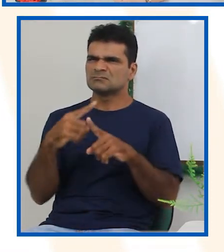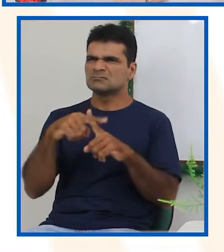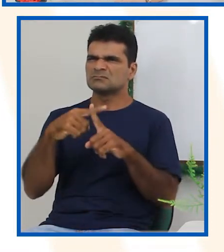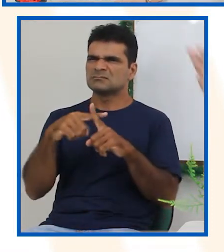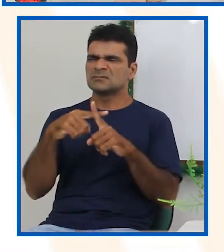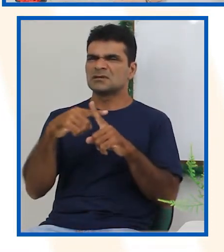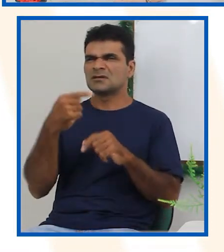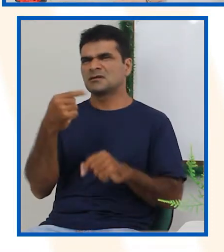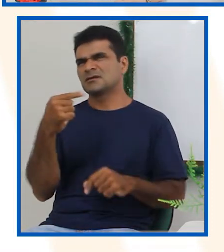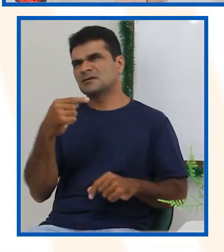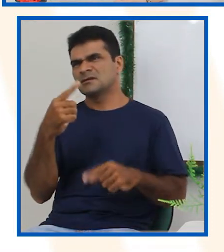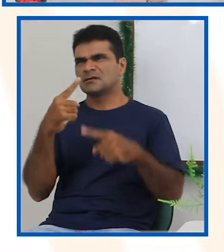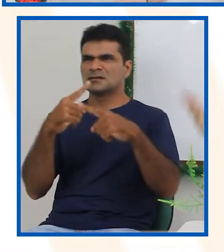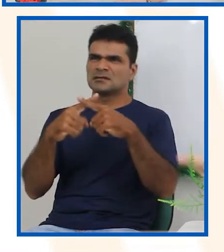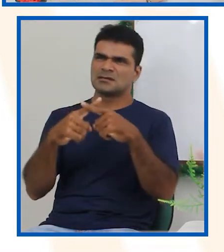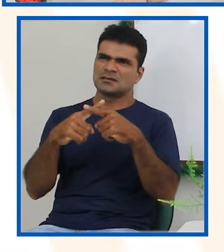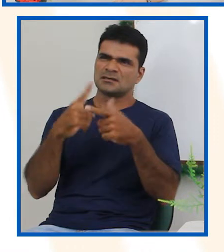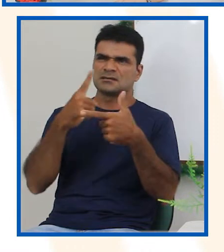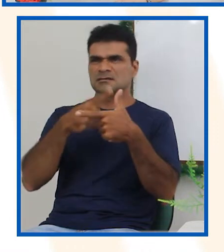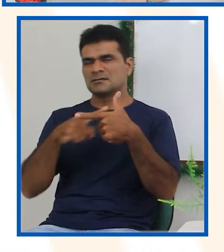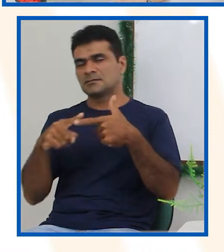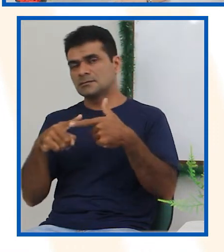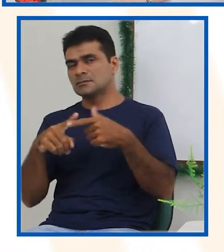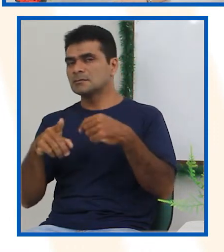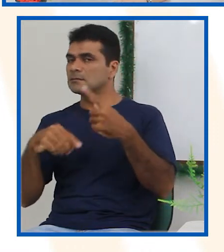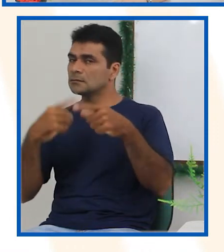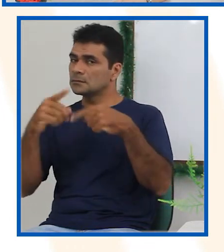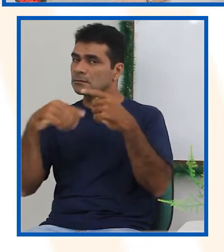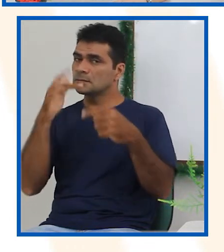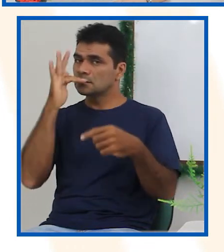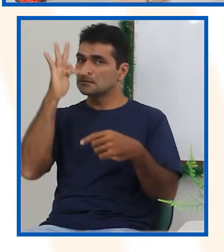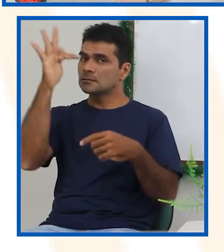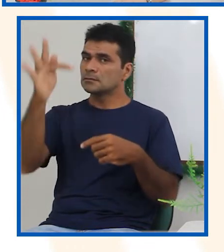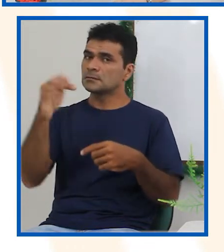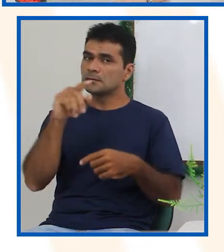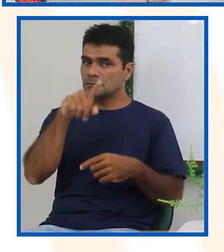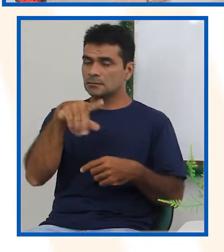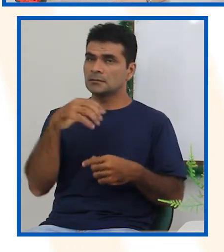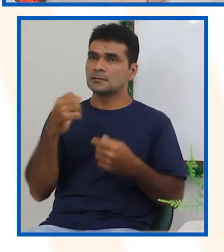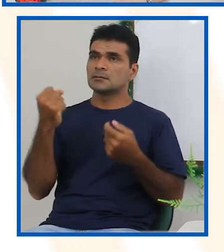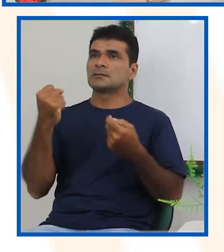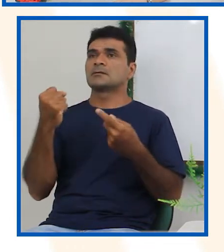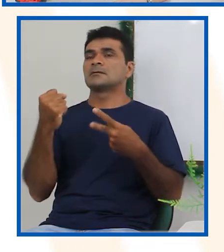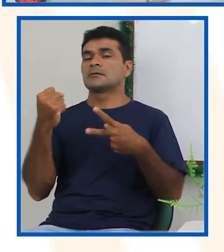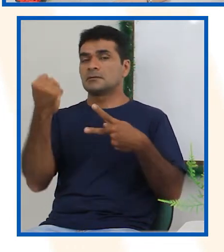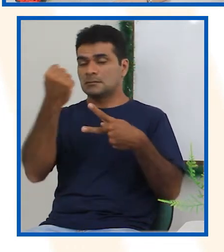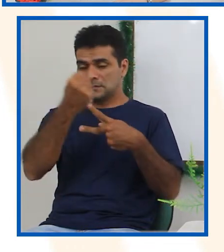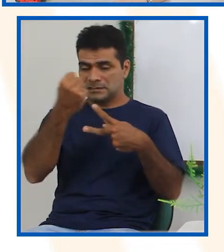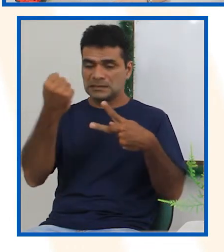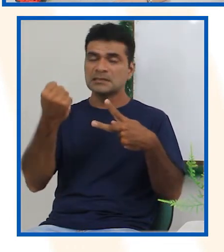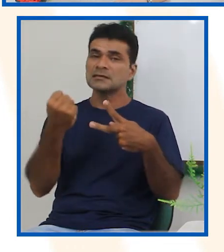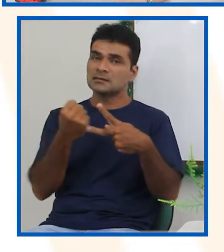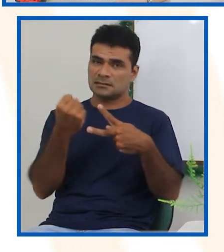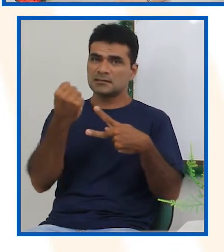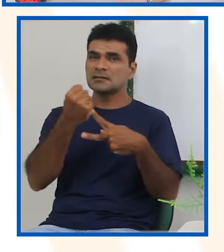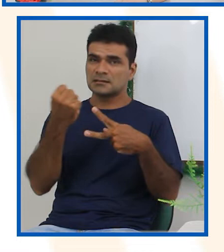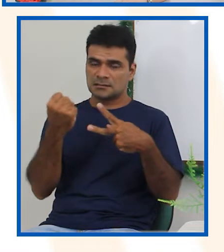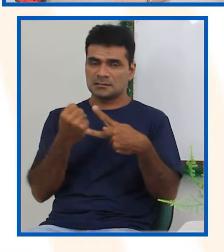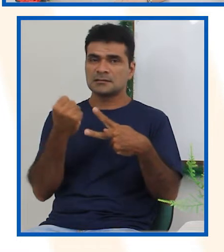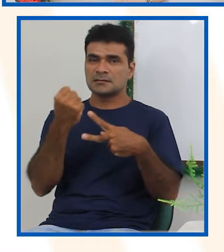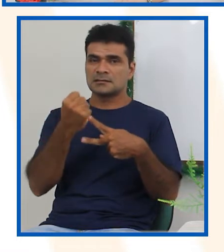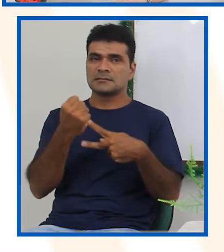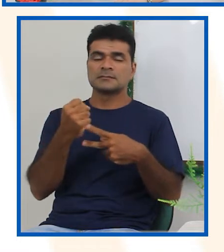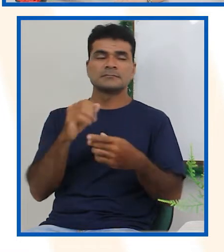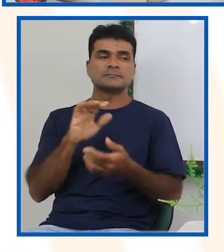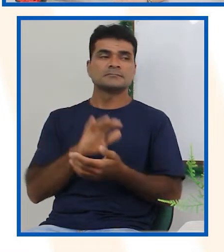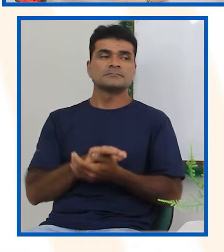no futuro, vocês vão poder criar probabilidades através de expressões numéricas.